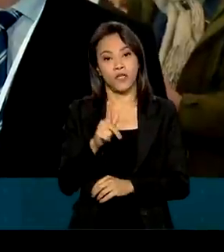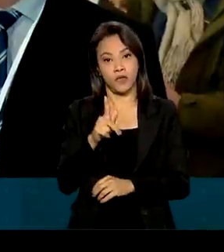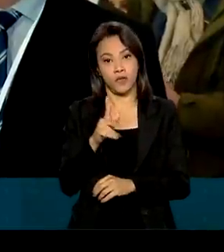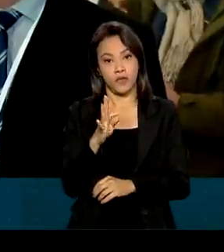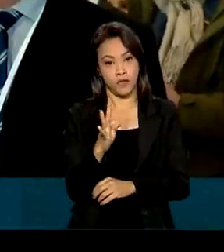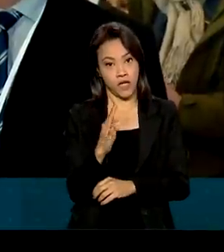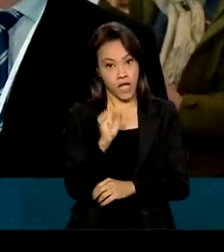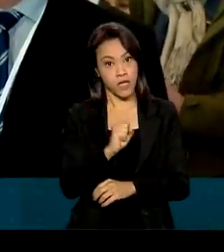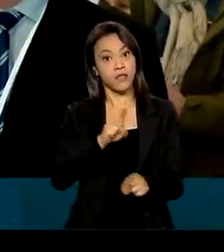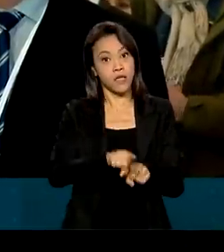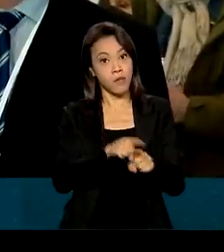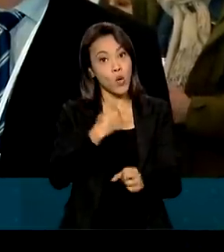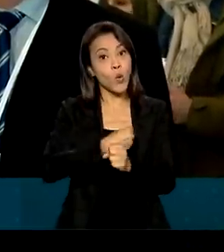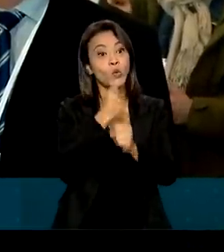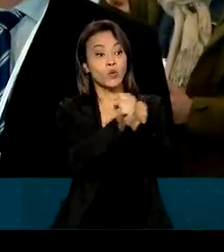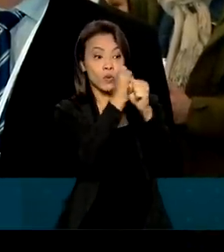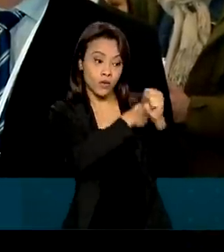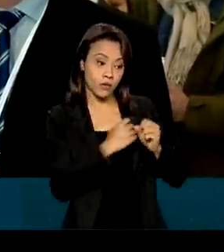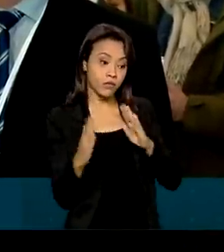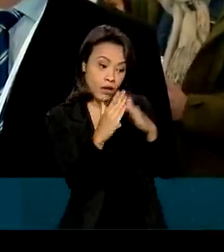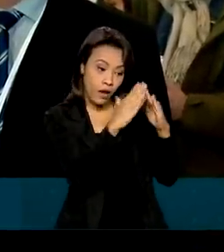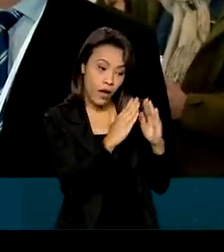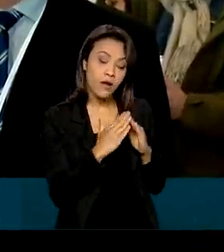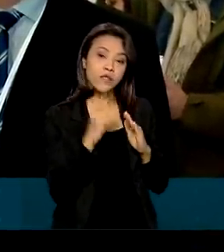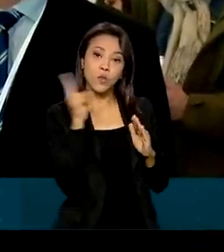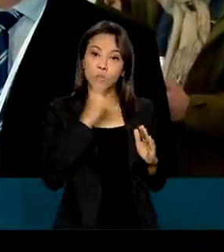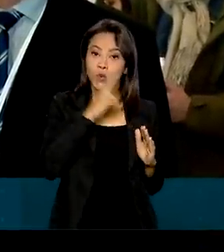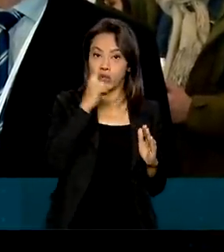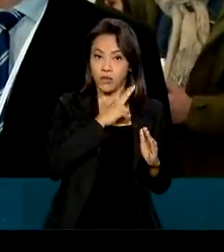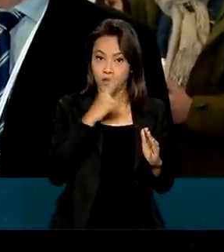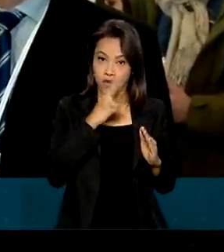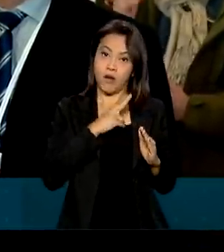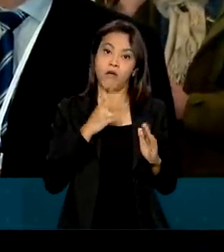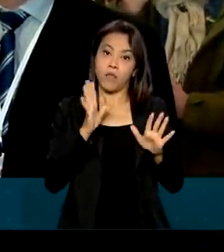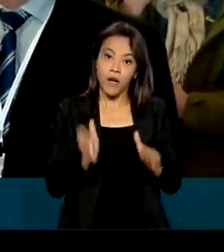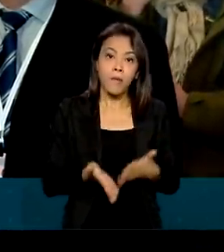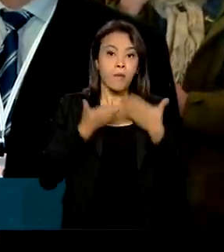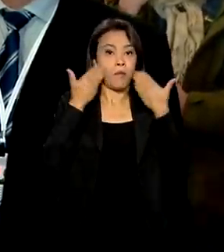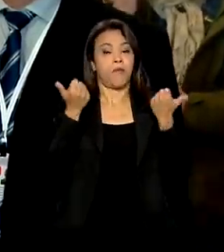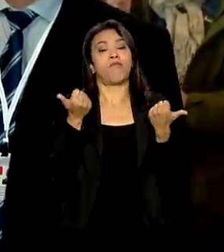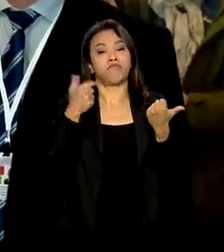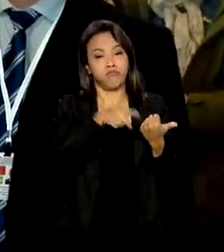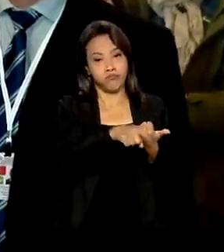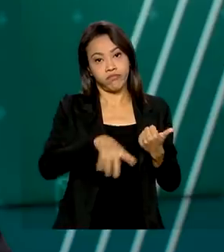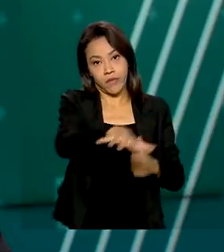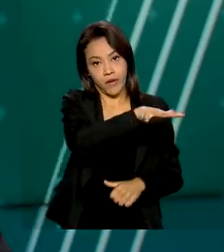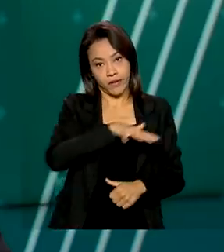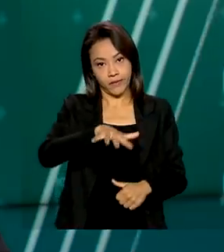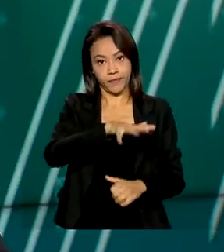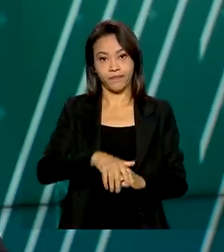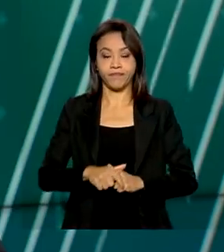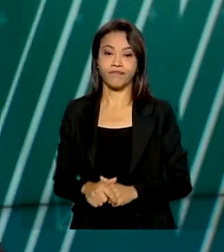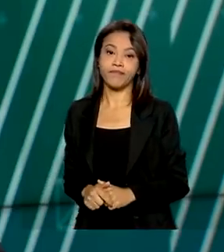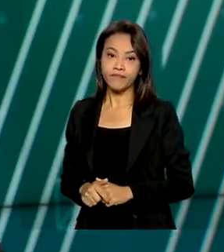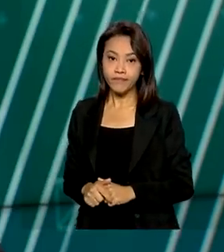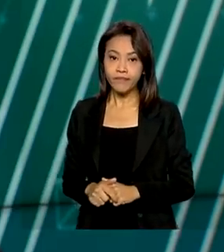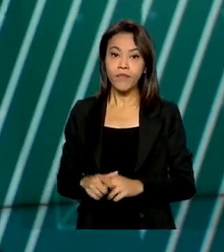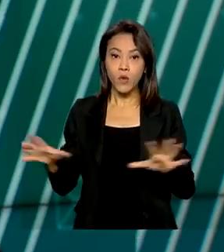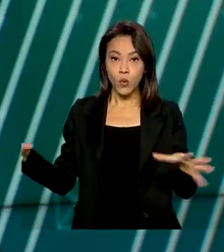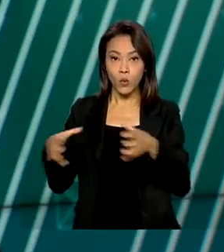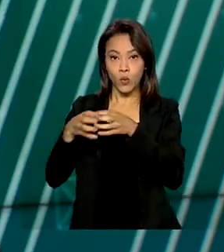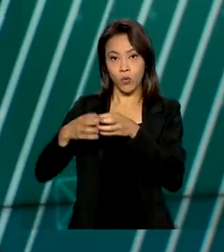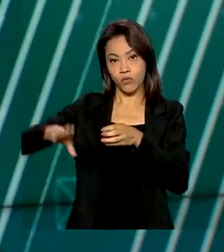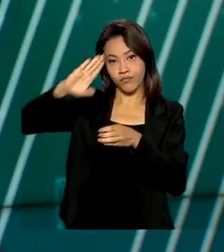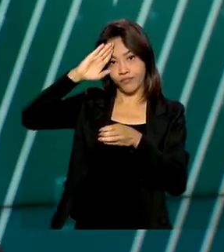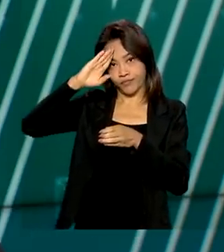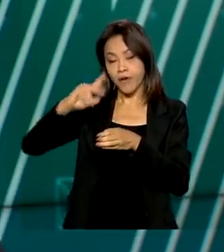reconstrução de obras emergenciais para restabelecer a transitabilidade na região. As Forças Armadas